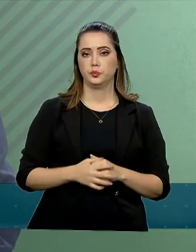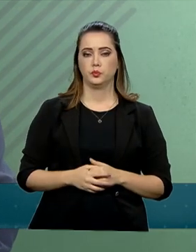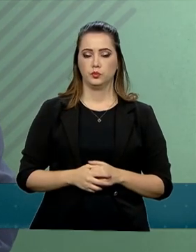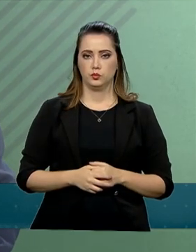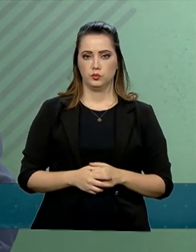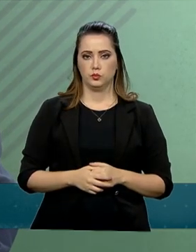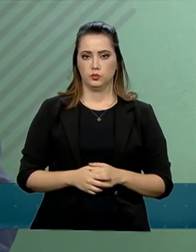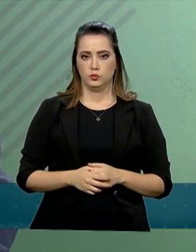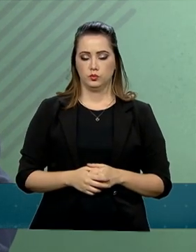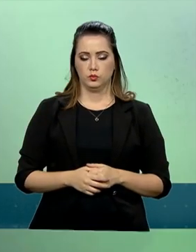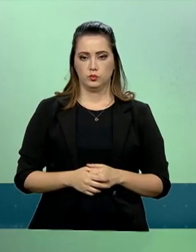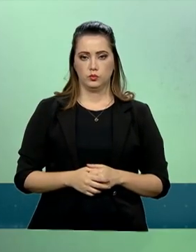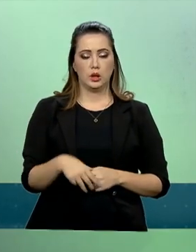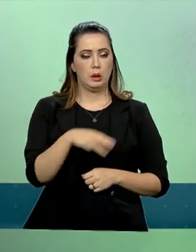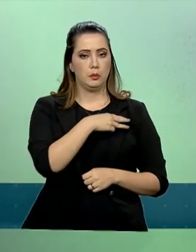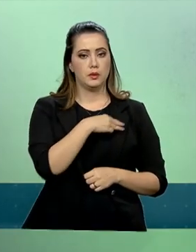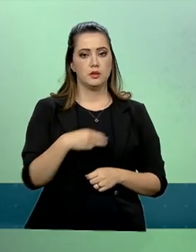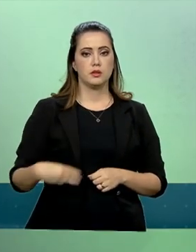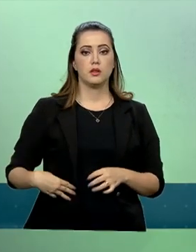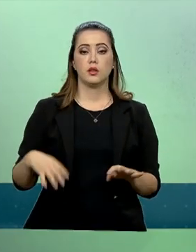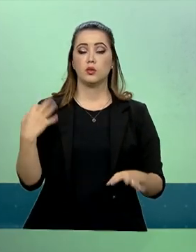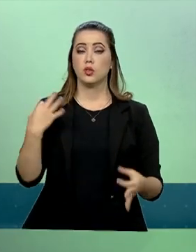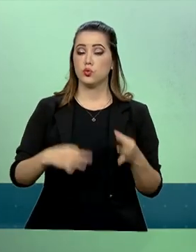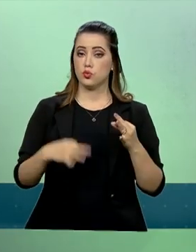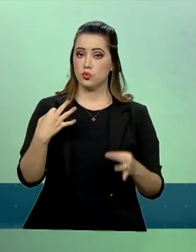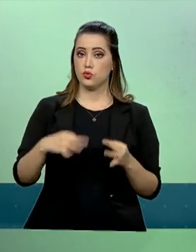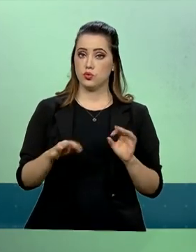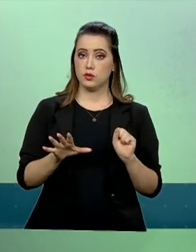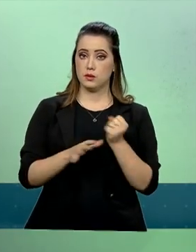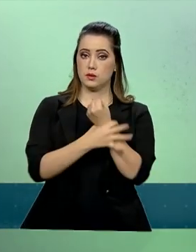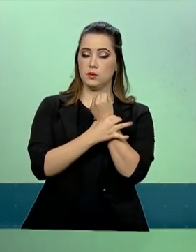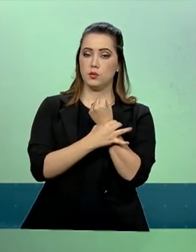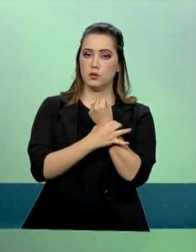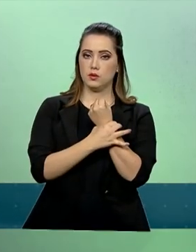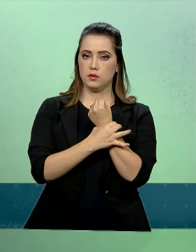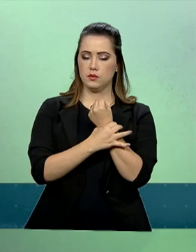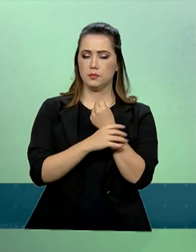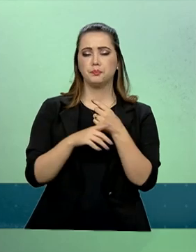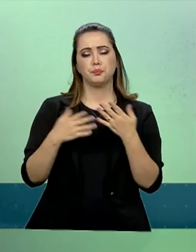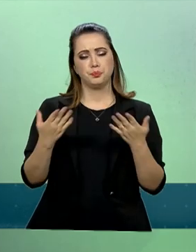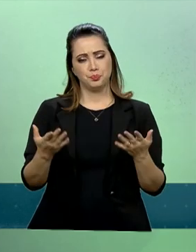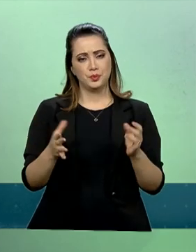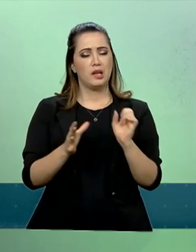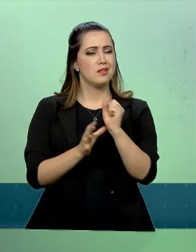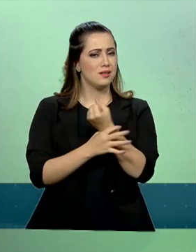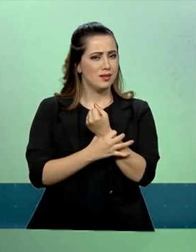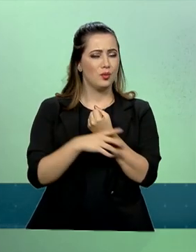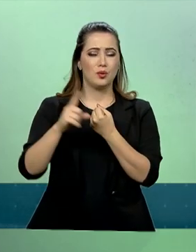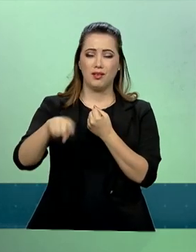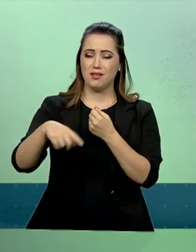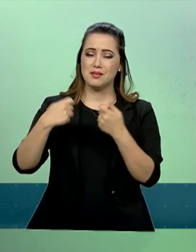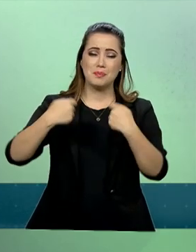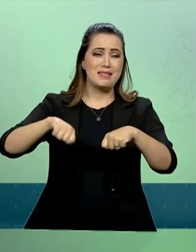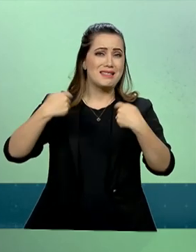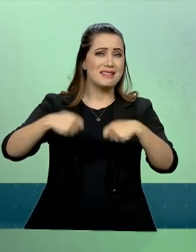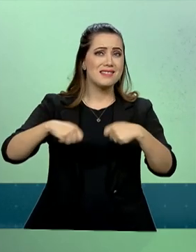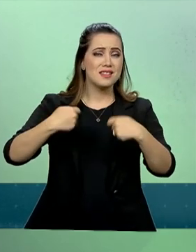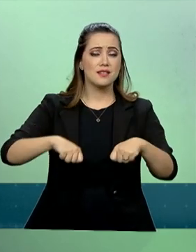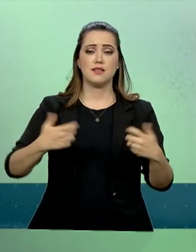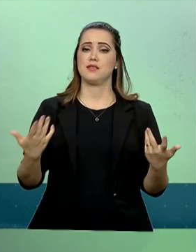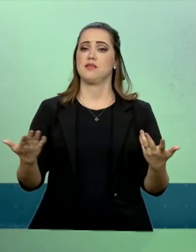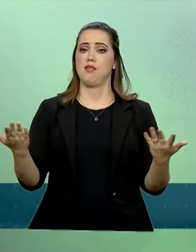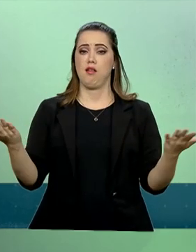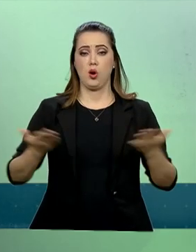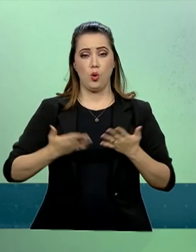Ministério da Justiça e Segurança Pública. Segurança Pública é uma demanda urgente da população brasileira há alguns